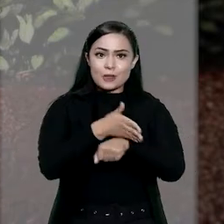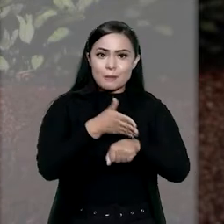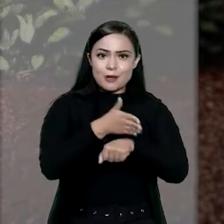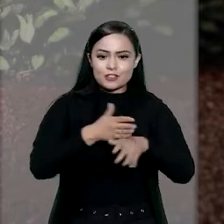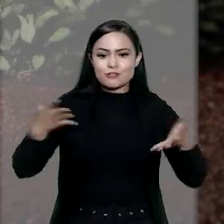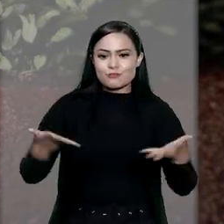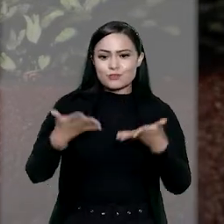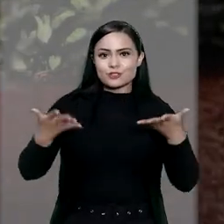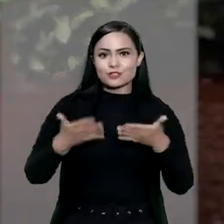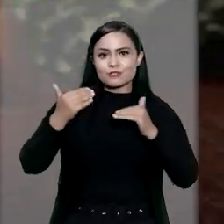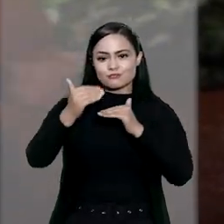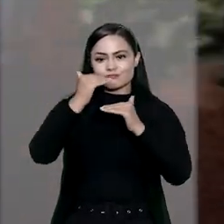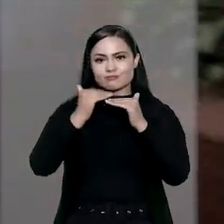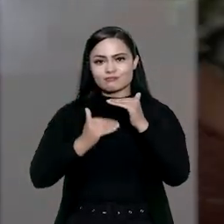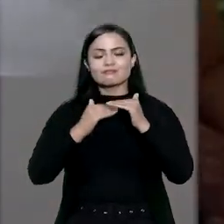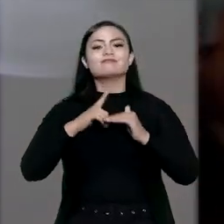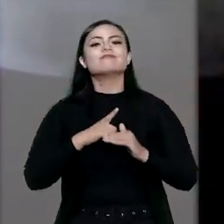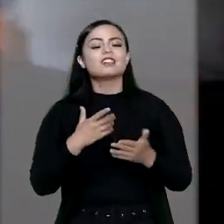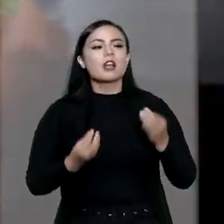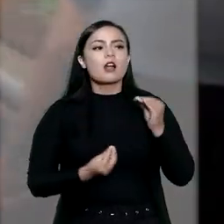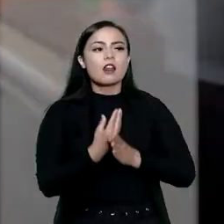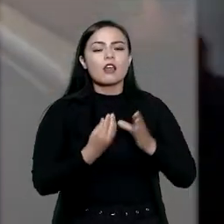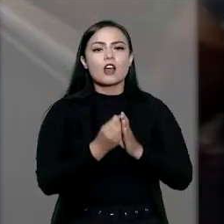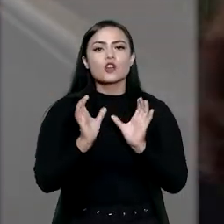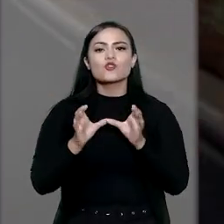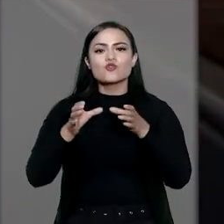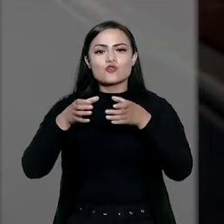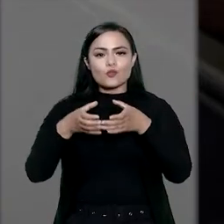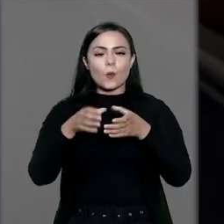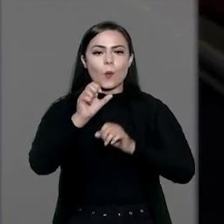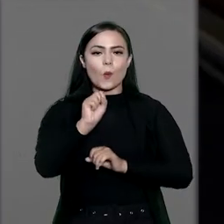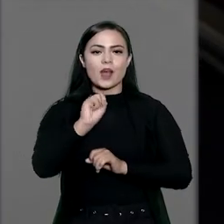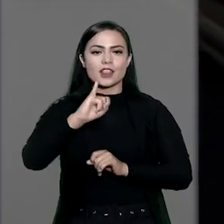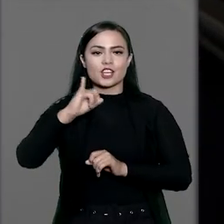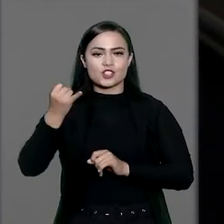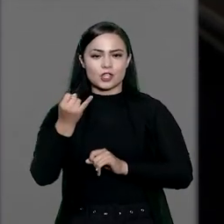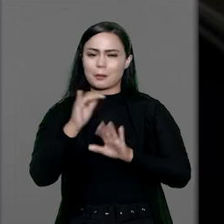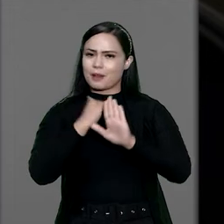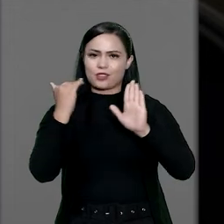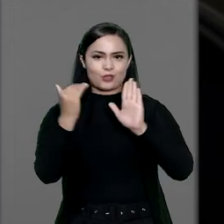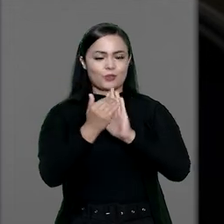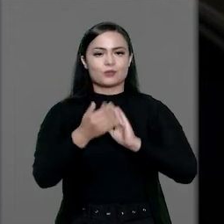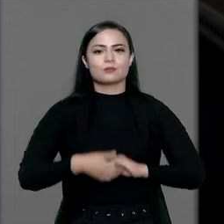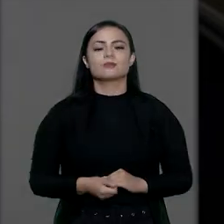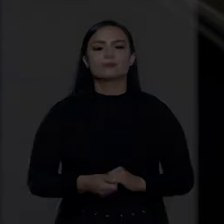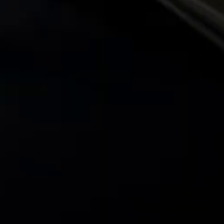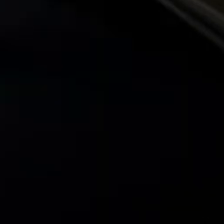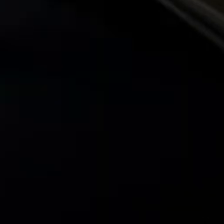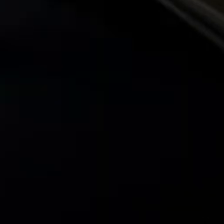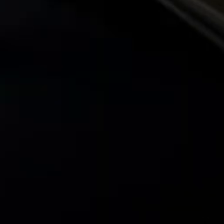sua parte e motive os seus subordinados. Vamos construir juntos um STJ para todos!